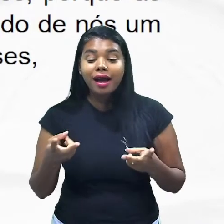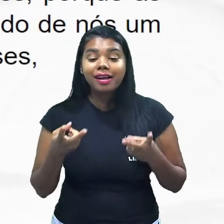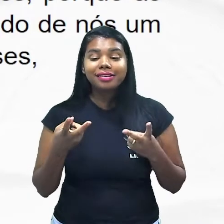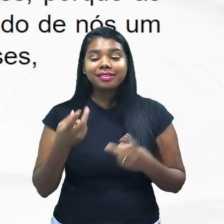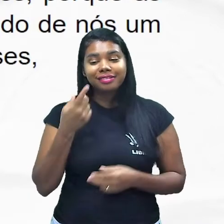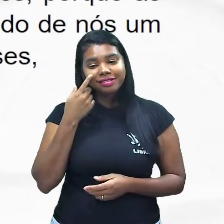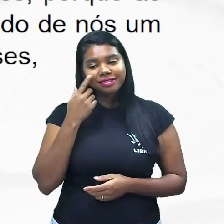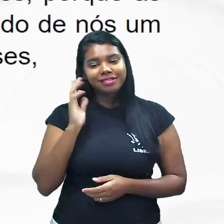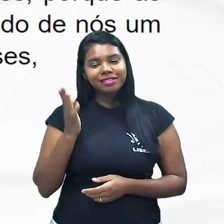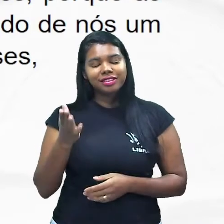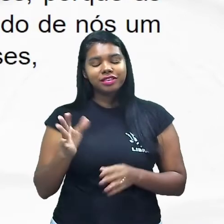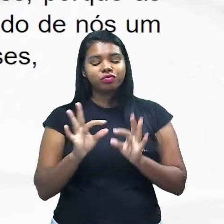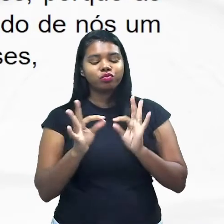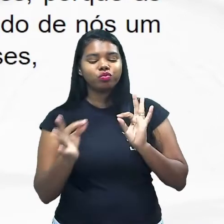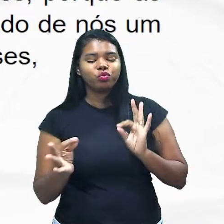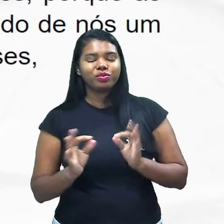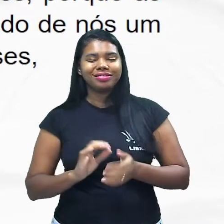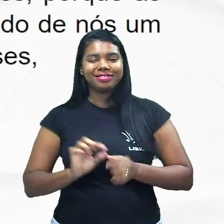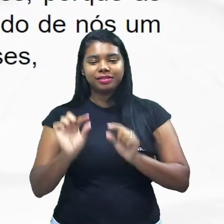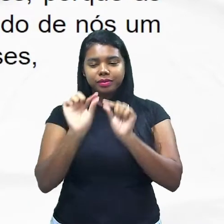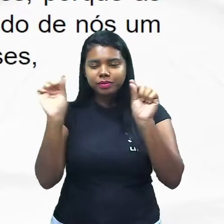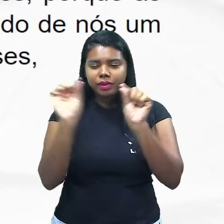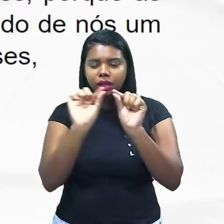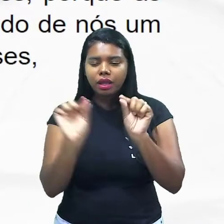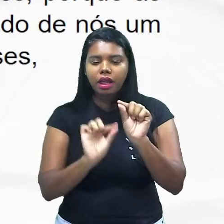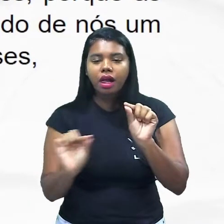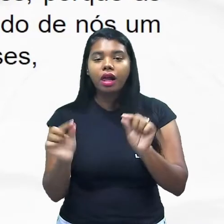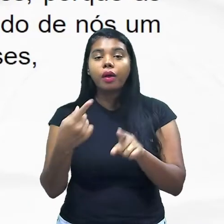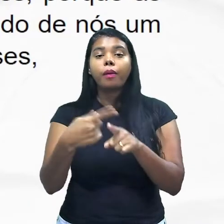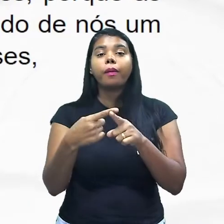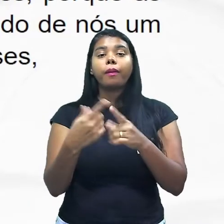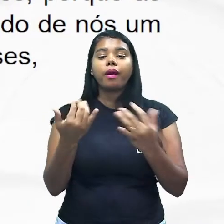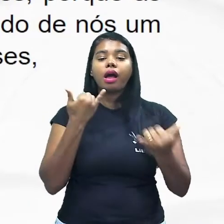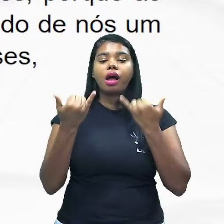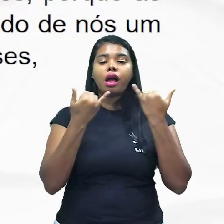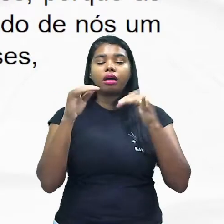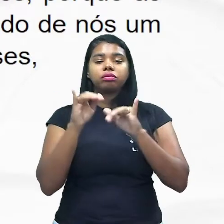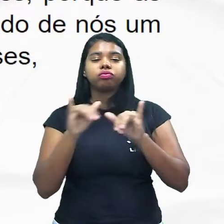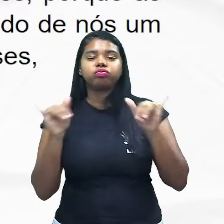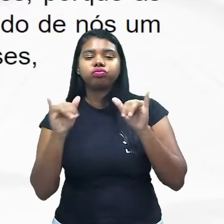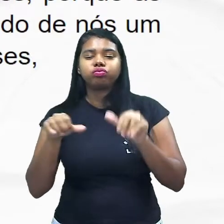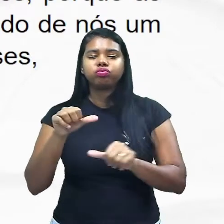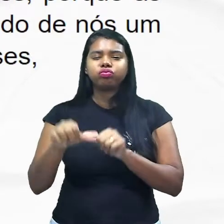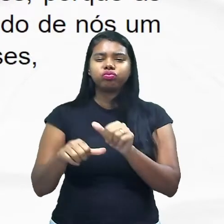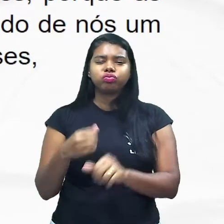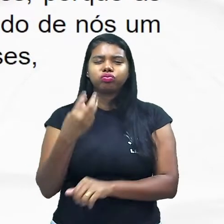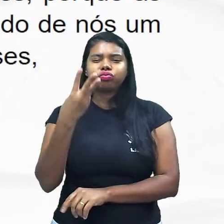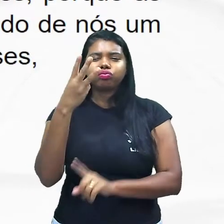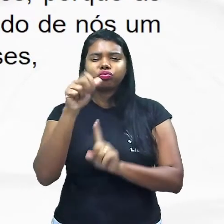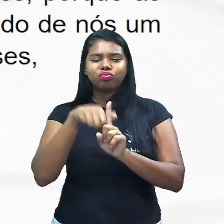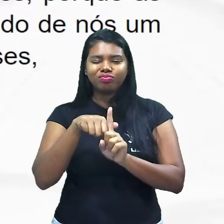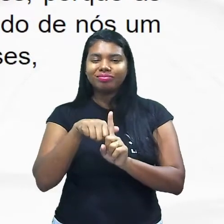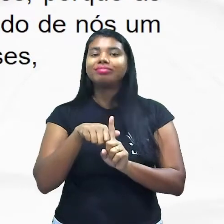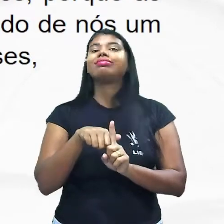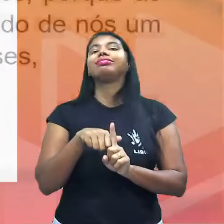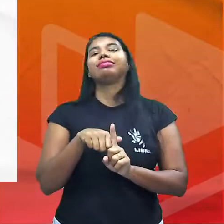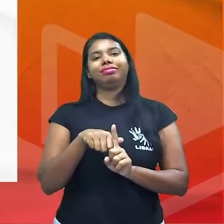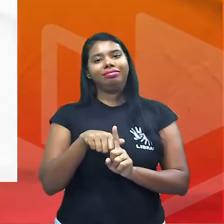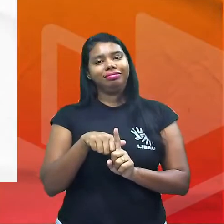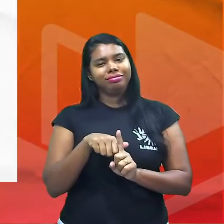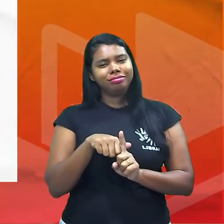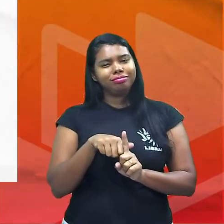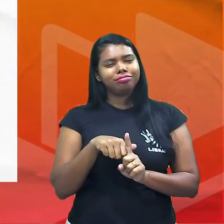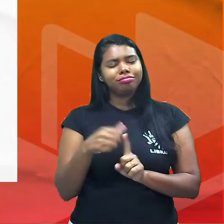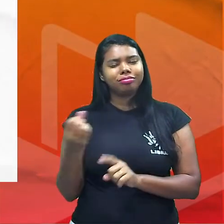importante já destaca porque as informações se renovam a cada três meses fazendo de